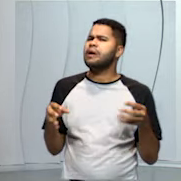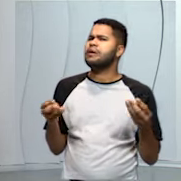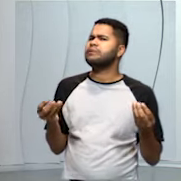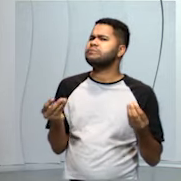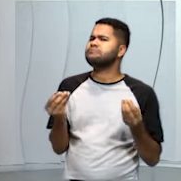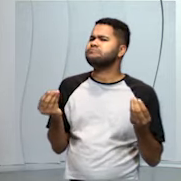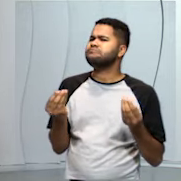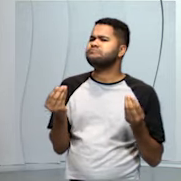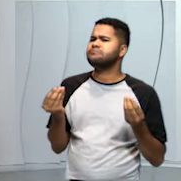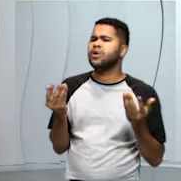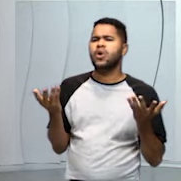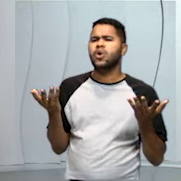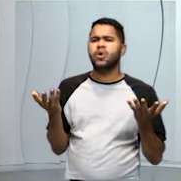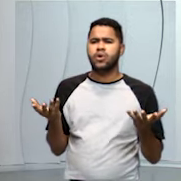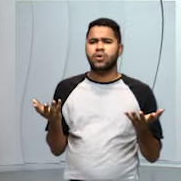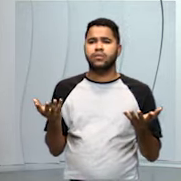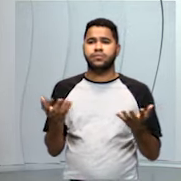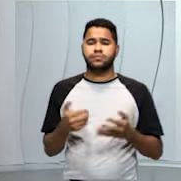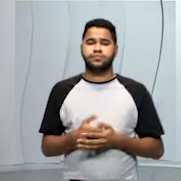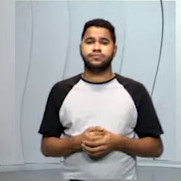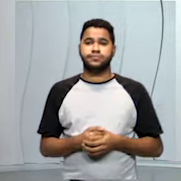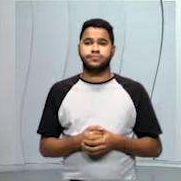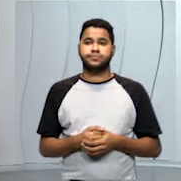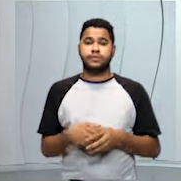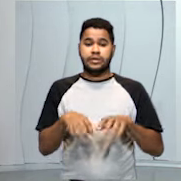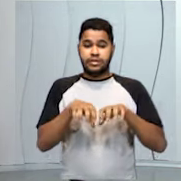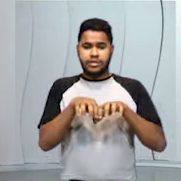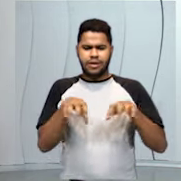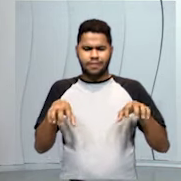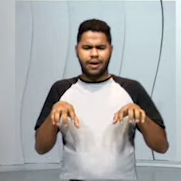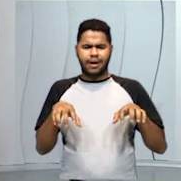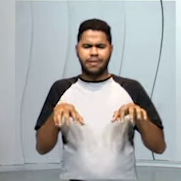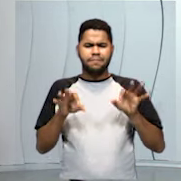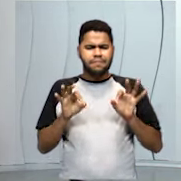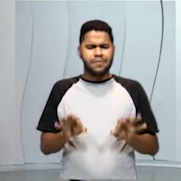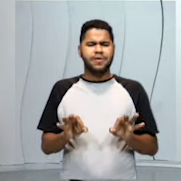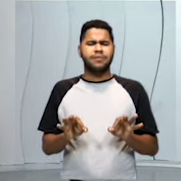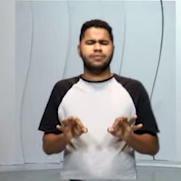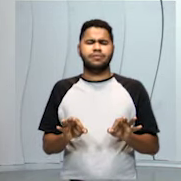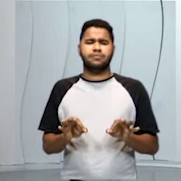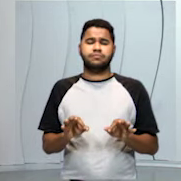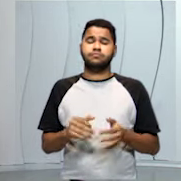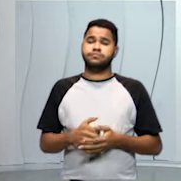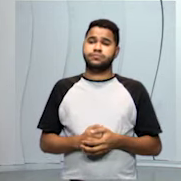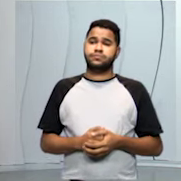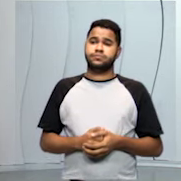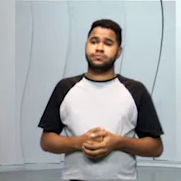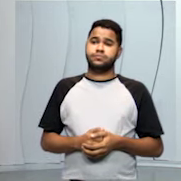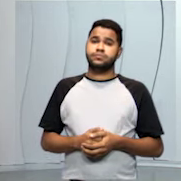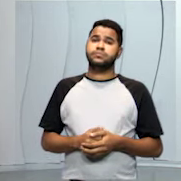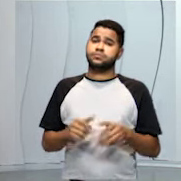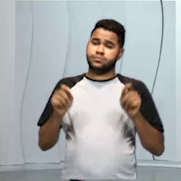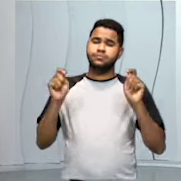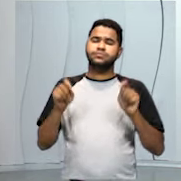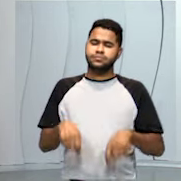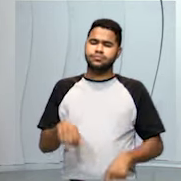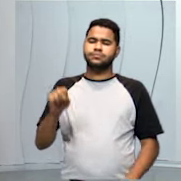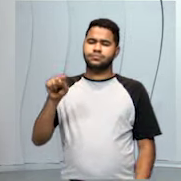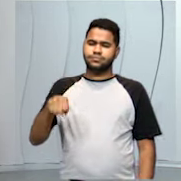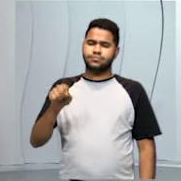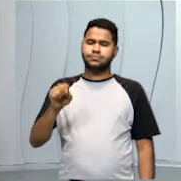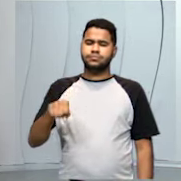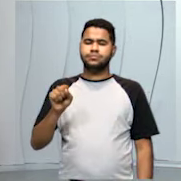como é que nós podemos separá-las, né? Fisicamente separá-las, verdade. E é possível sim.